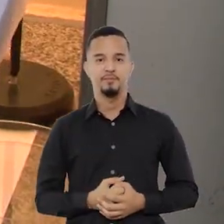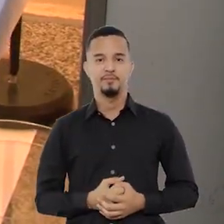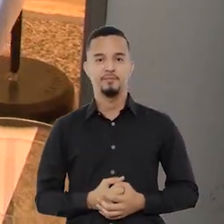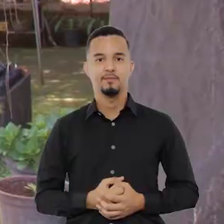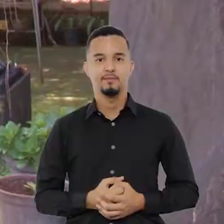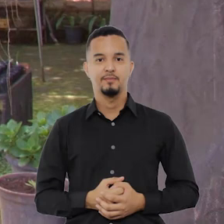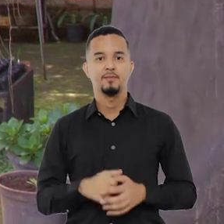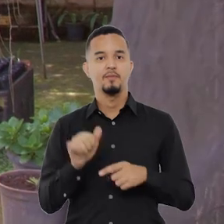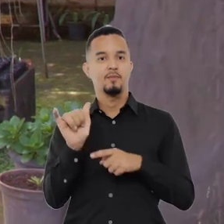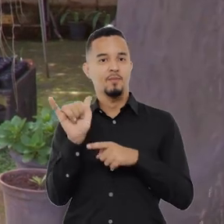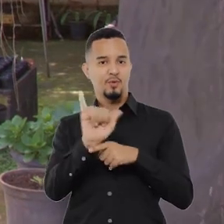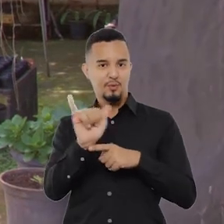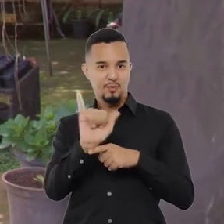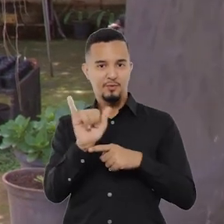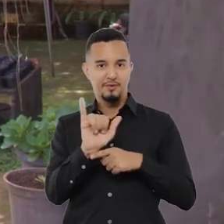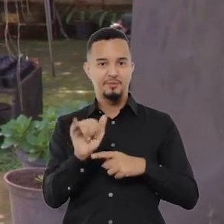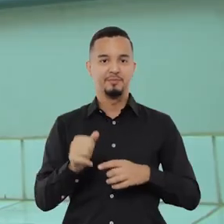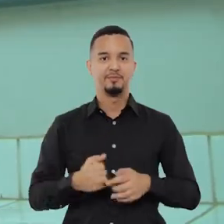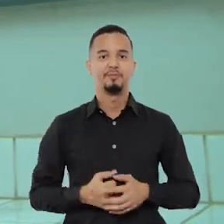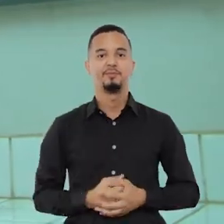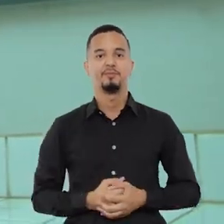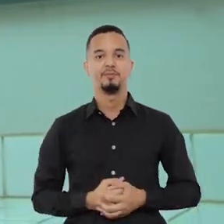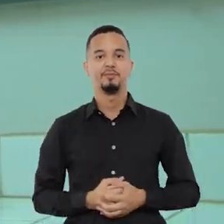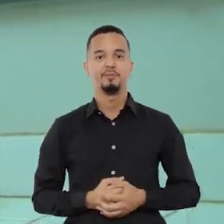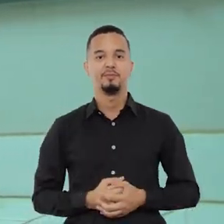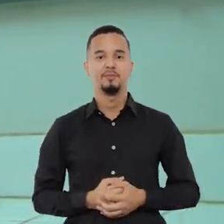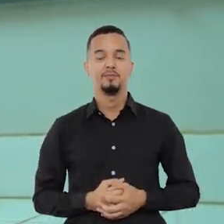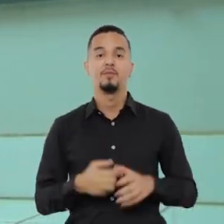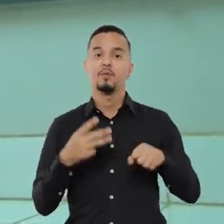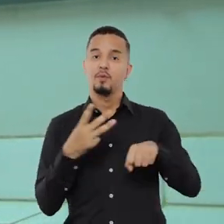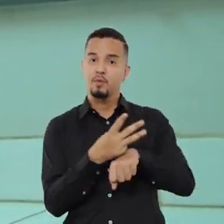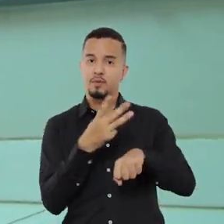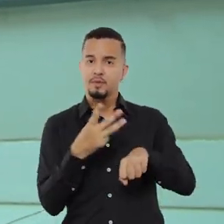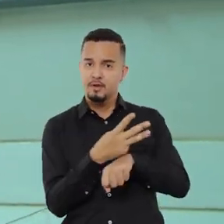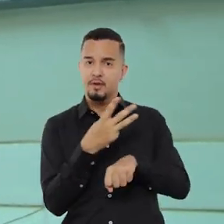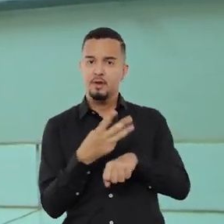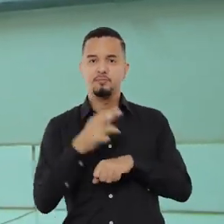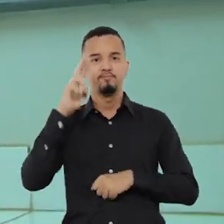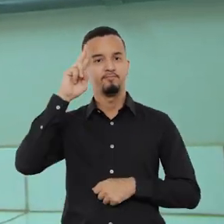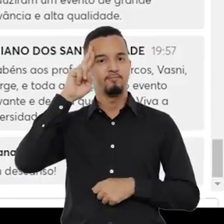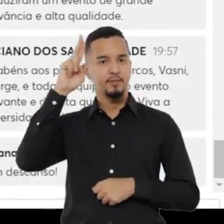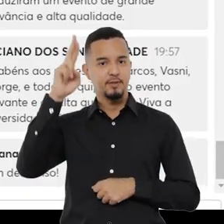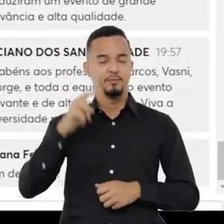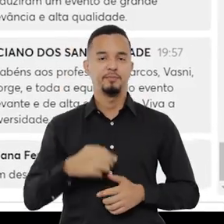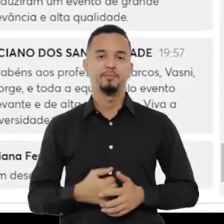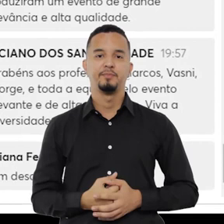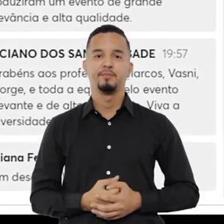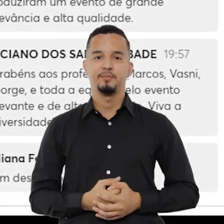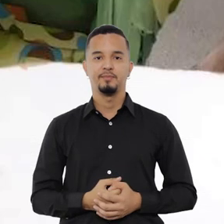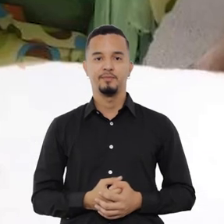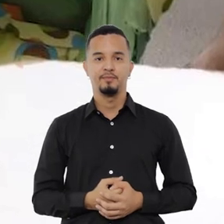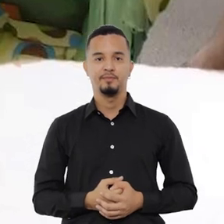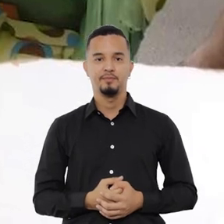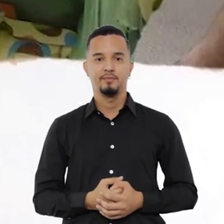CampusCPN, YouTube, Comunicação Porto, ou WhatsApp da direção 63